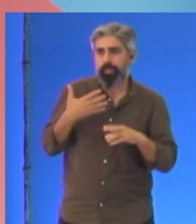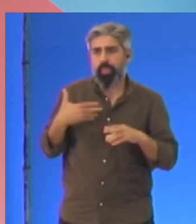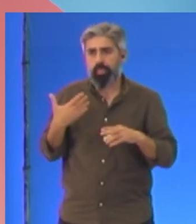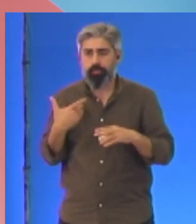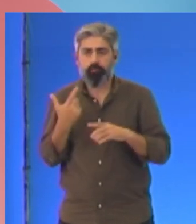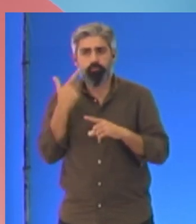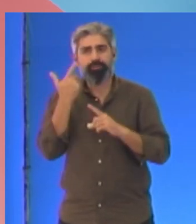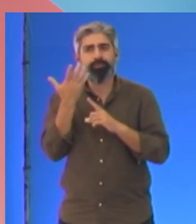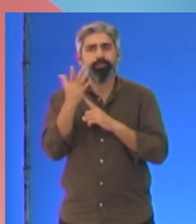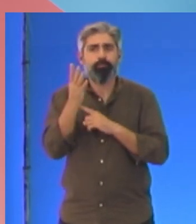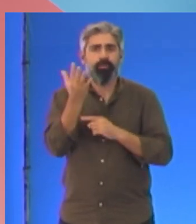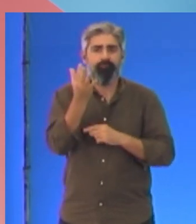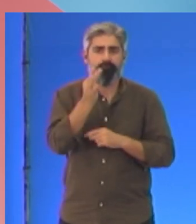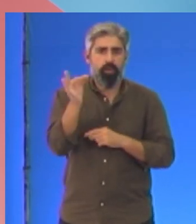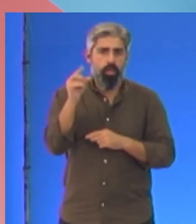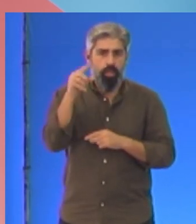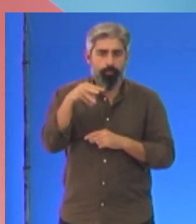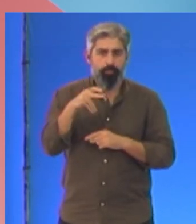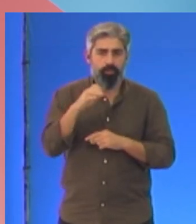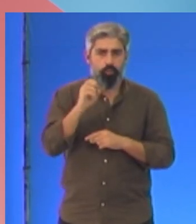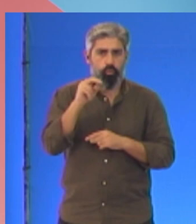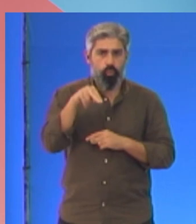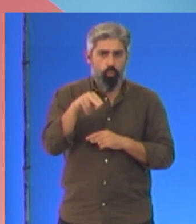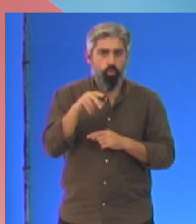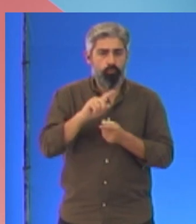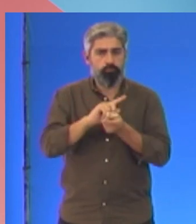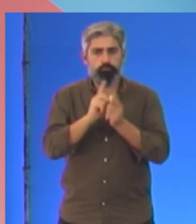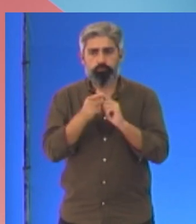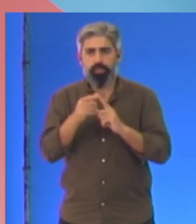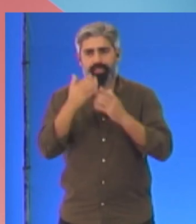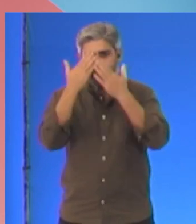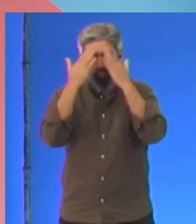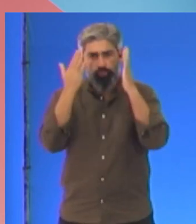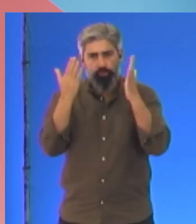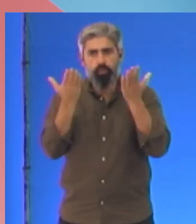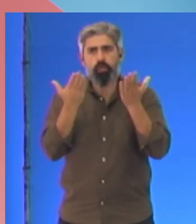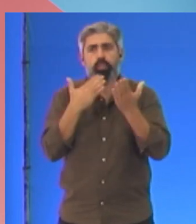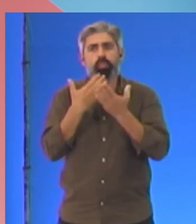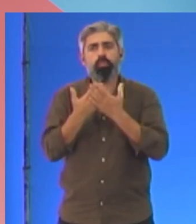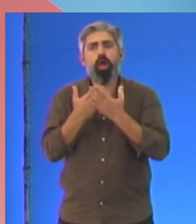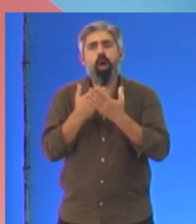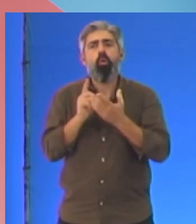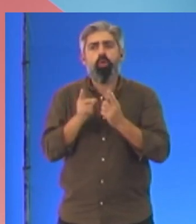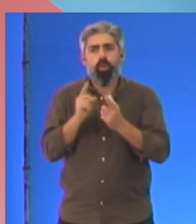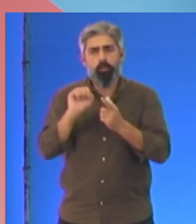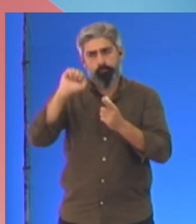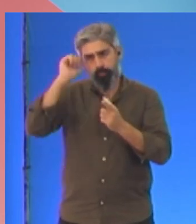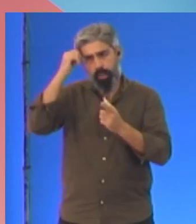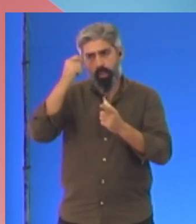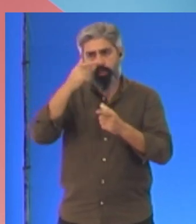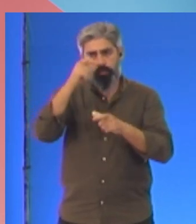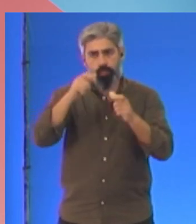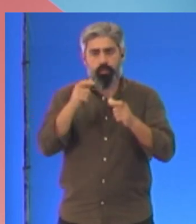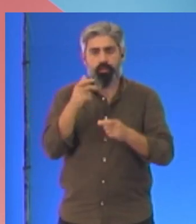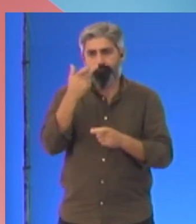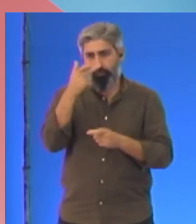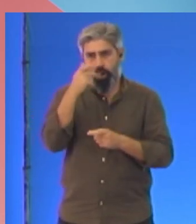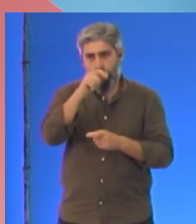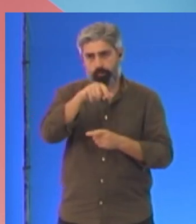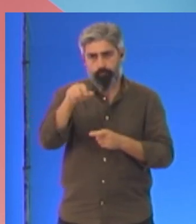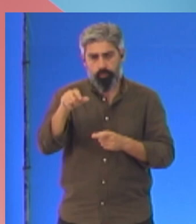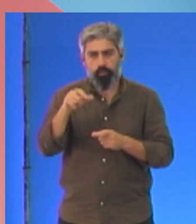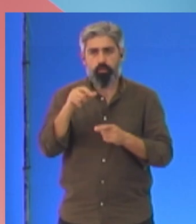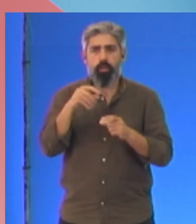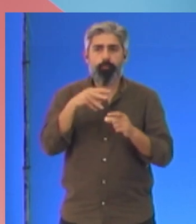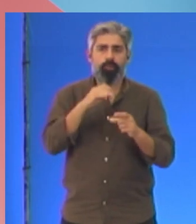o que se passa em França, onde Macron subverte a democracia para prejudicar os pensionistas. E ainda assim, Macron e